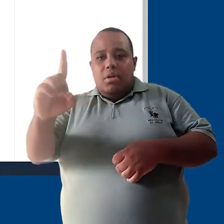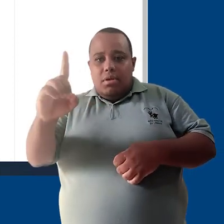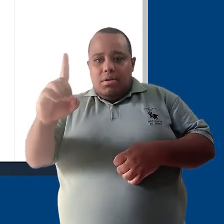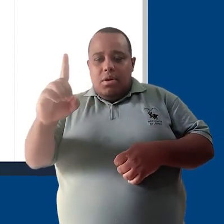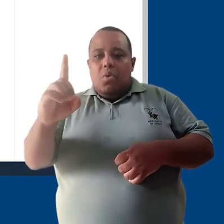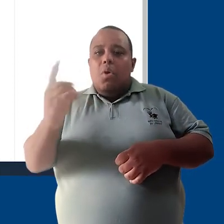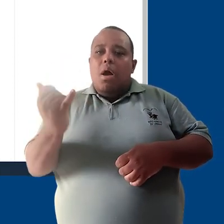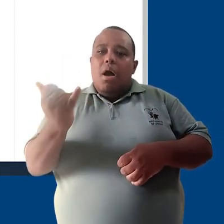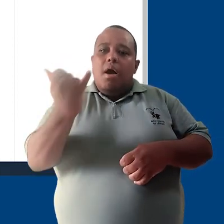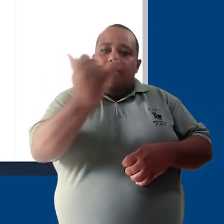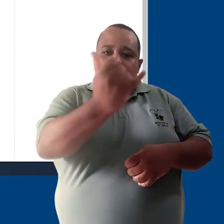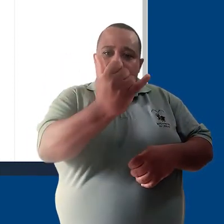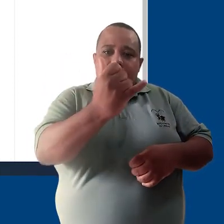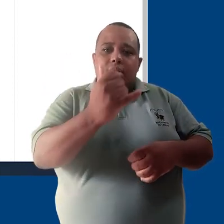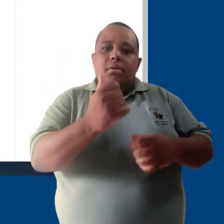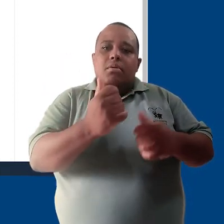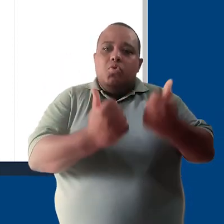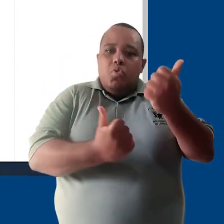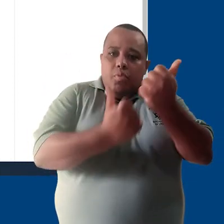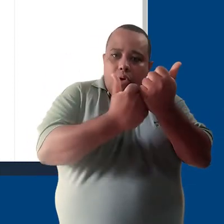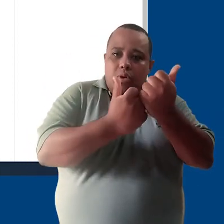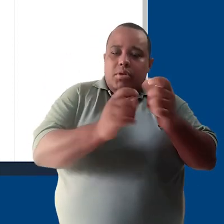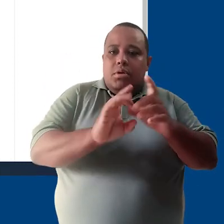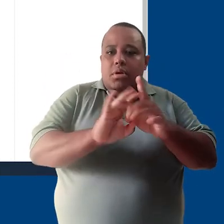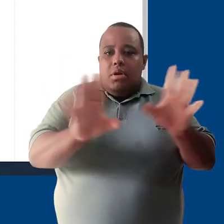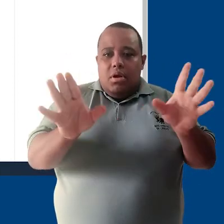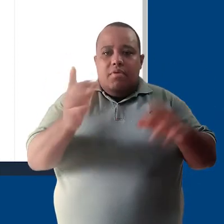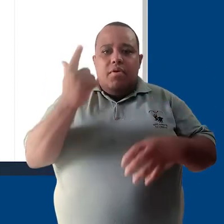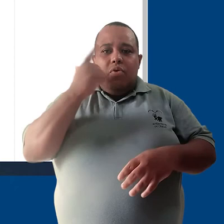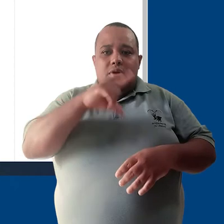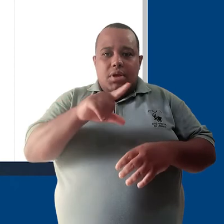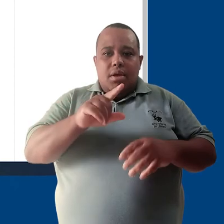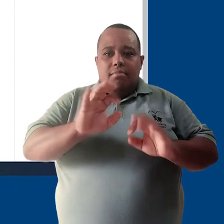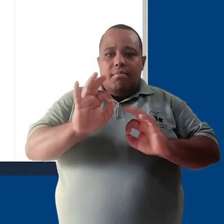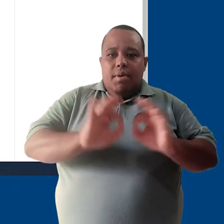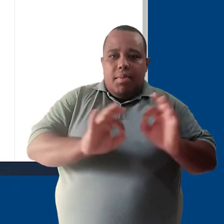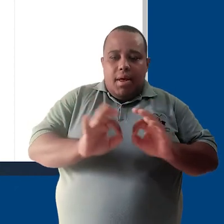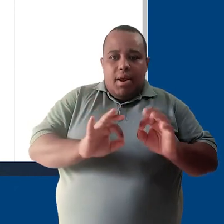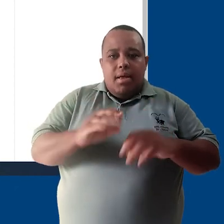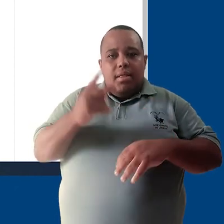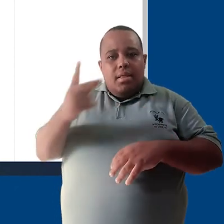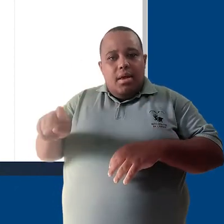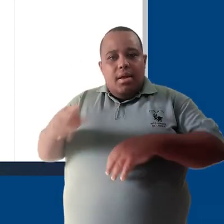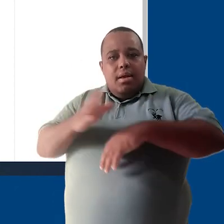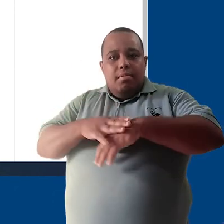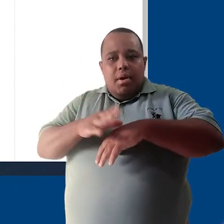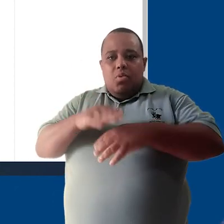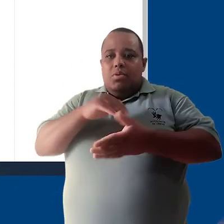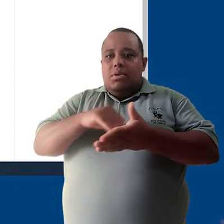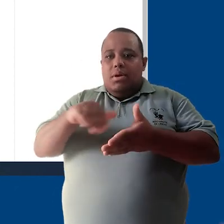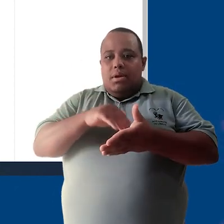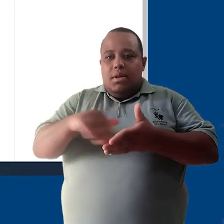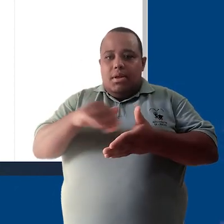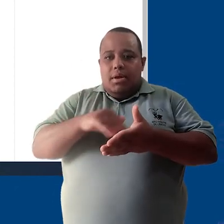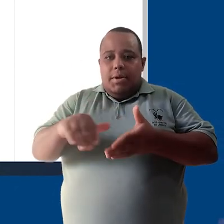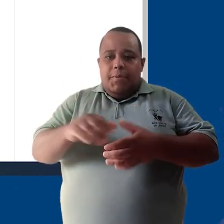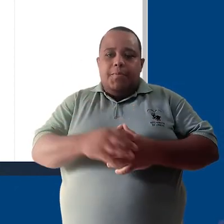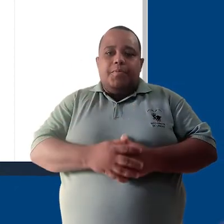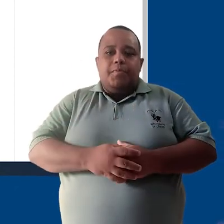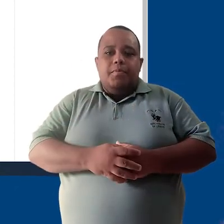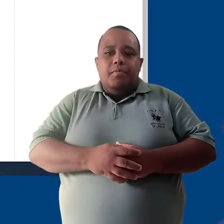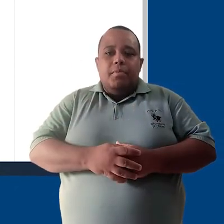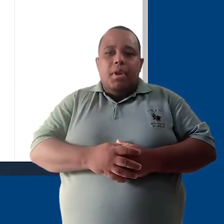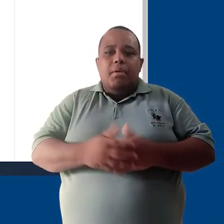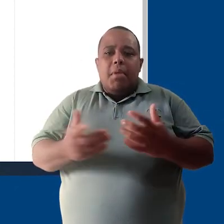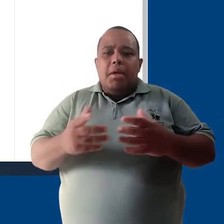devidamente autorizado, para que as devidas permissões de acesso com o secretário sejam concedidas ao secretário no curso.